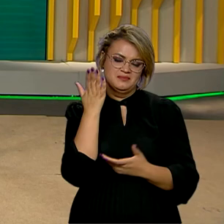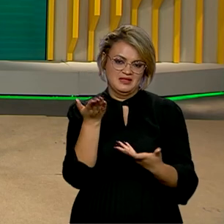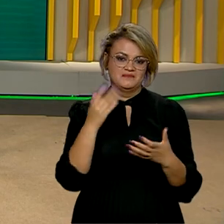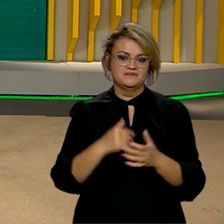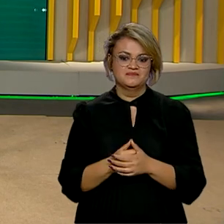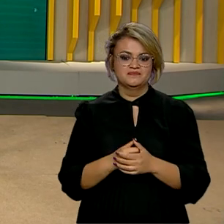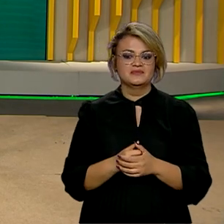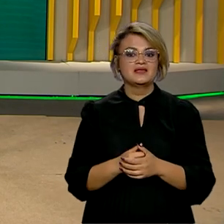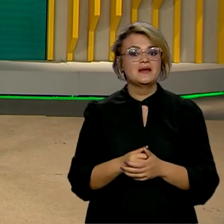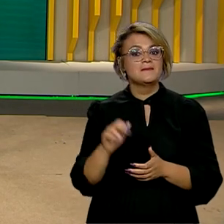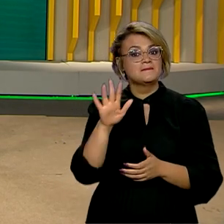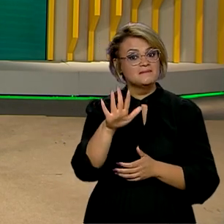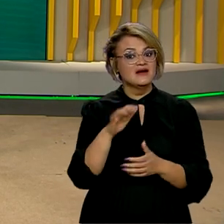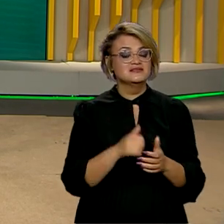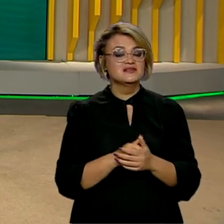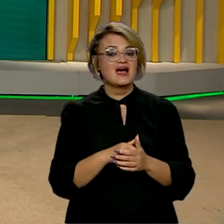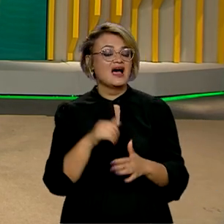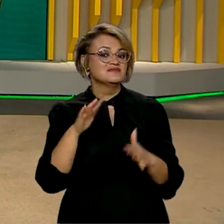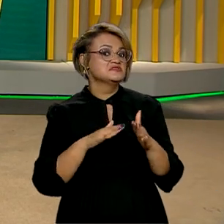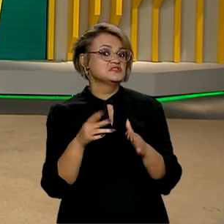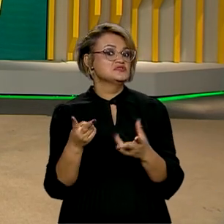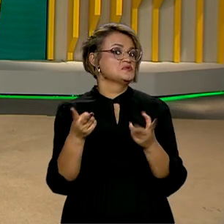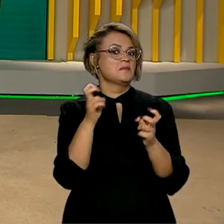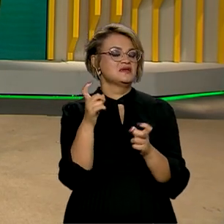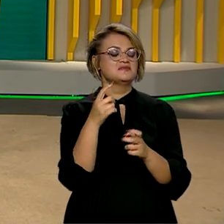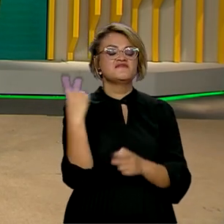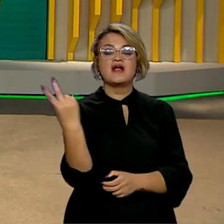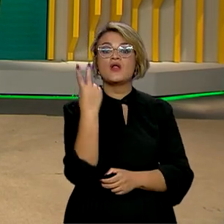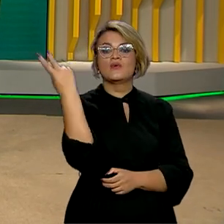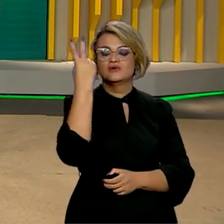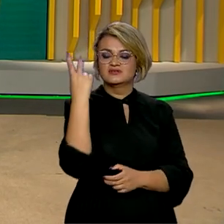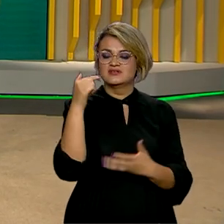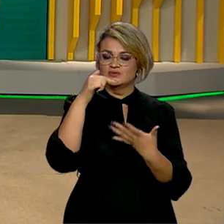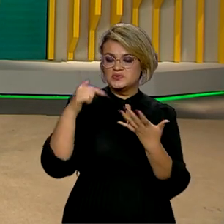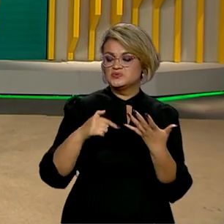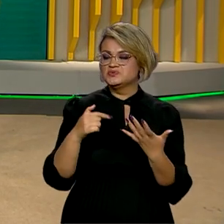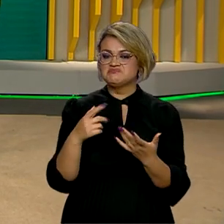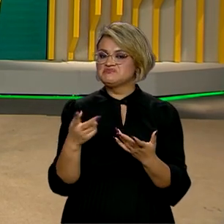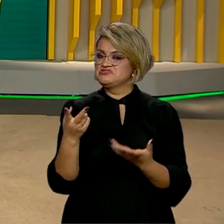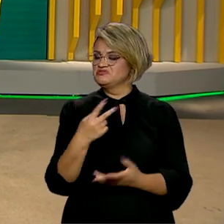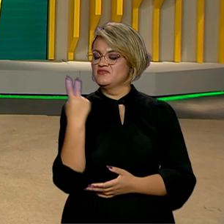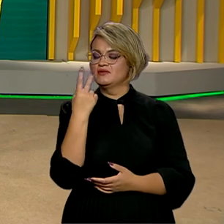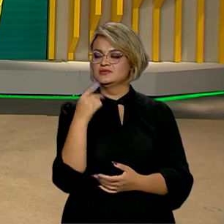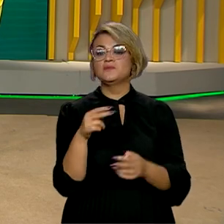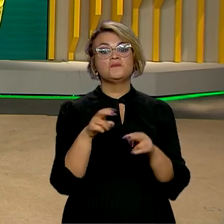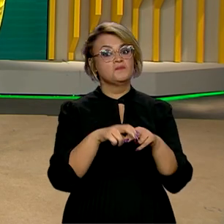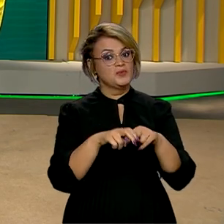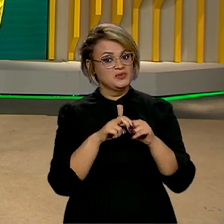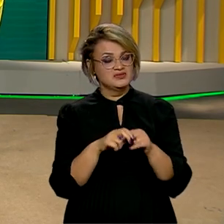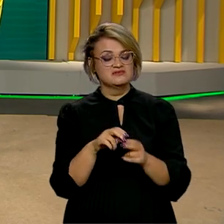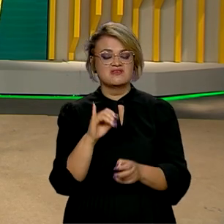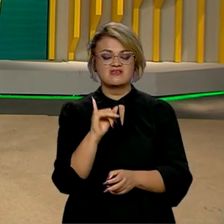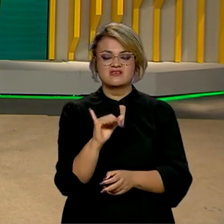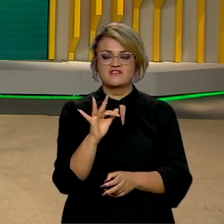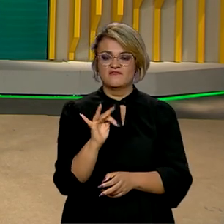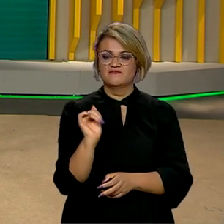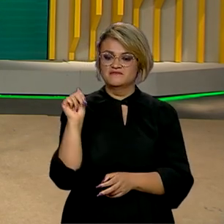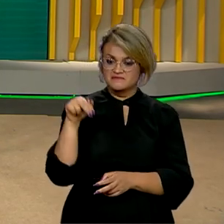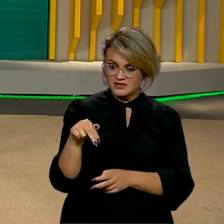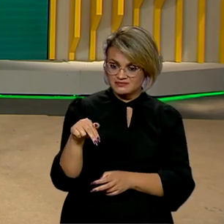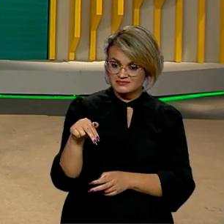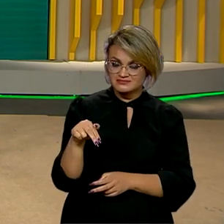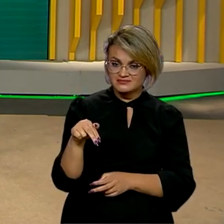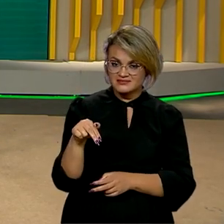É, mas muitas vezes a gente não consegue valorizar toda essa riqueza. Foi por isso que o IFAM, Instituto do Patrimônio